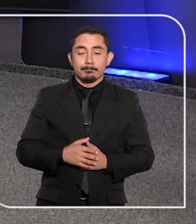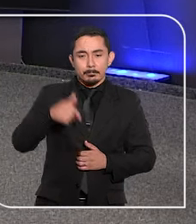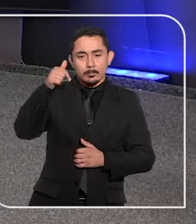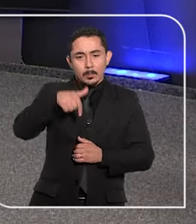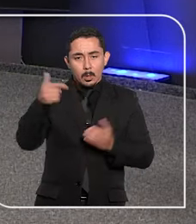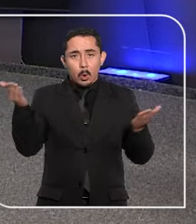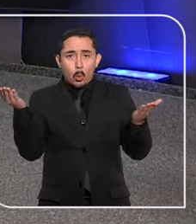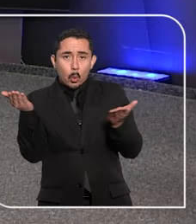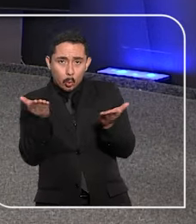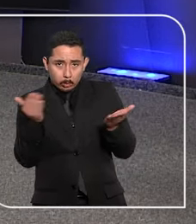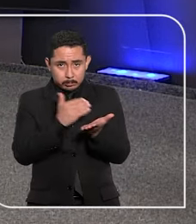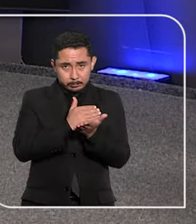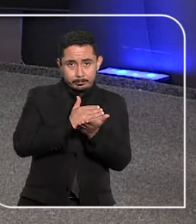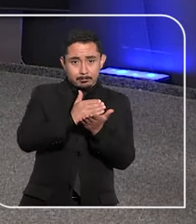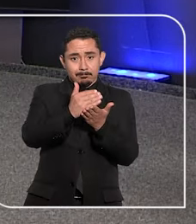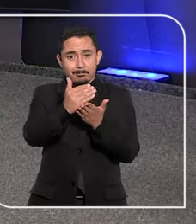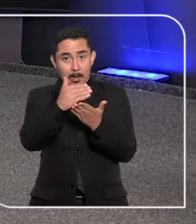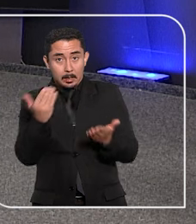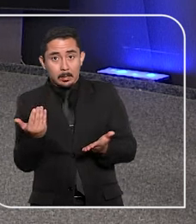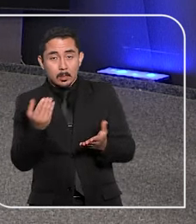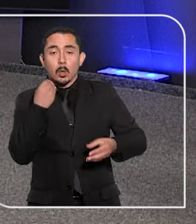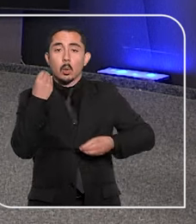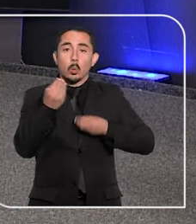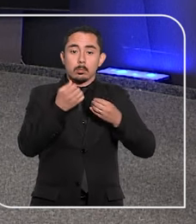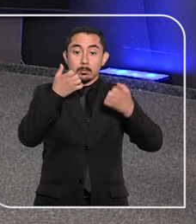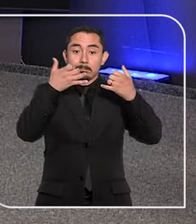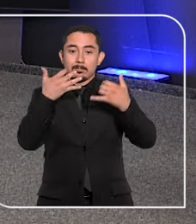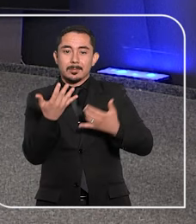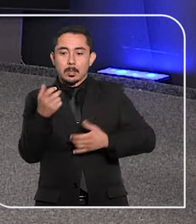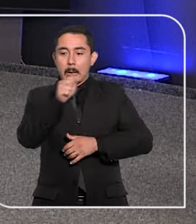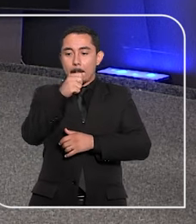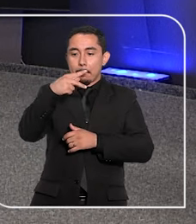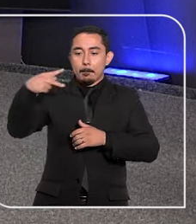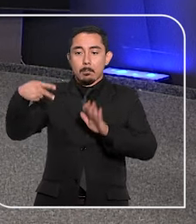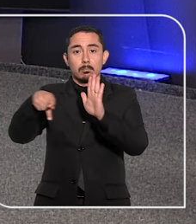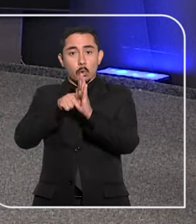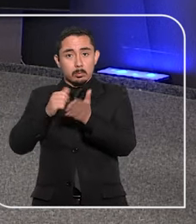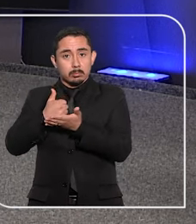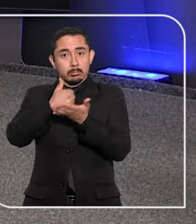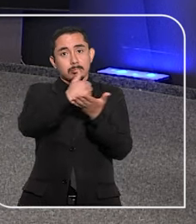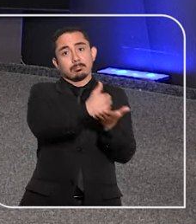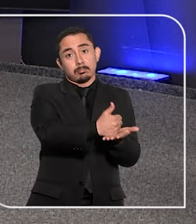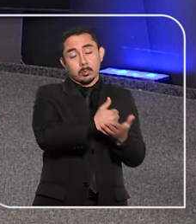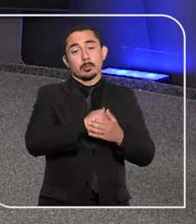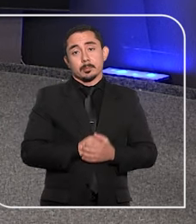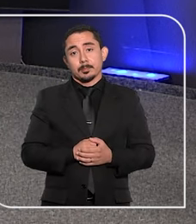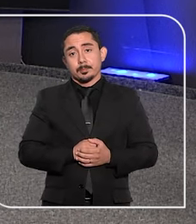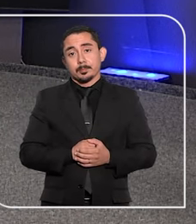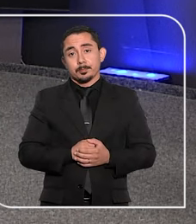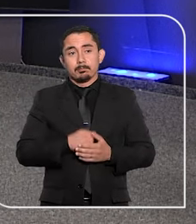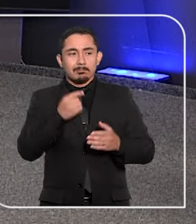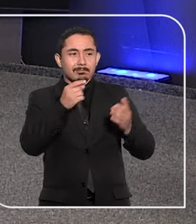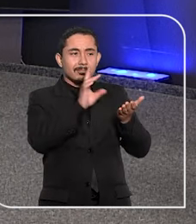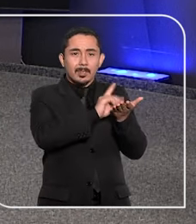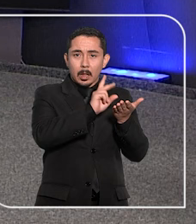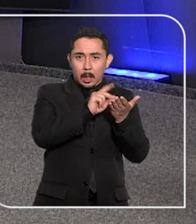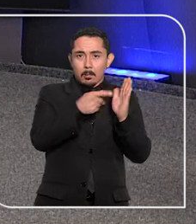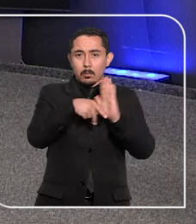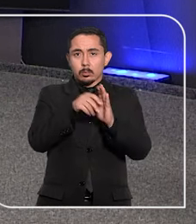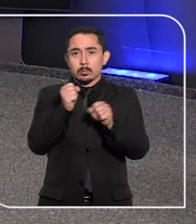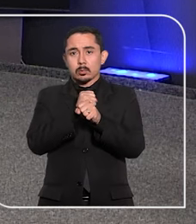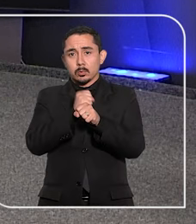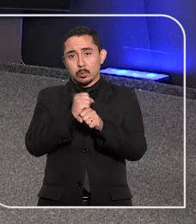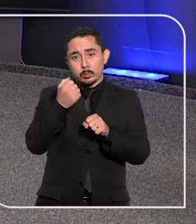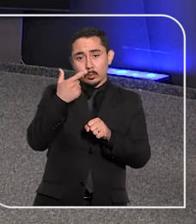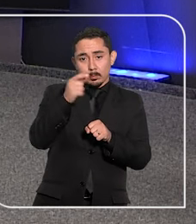E a gente começa esta edição do STJ Notícias falando dos aplicativos de transporte de passageiros. Dados